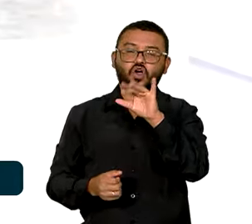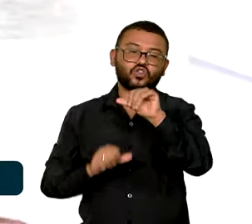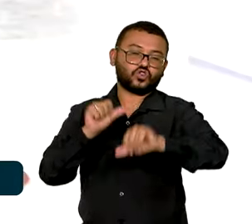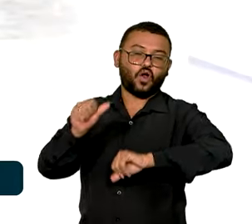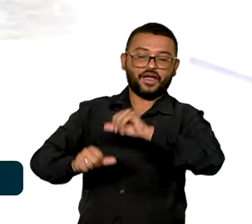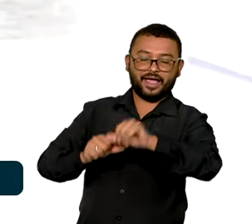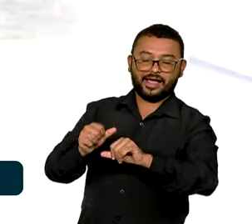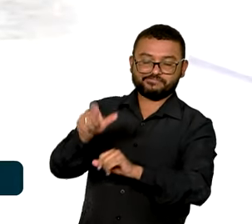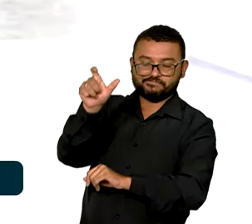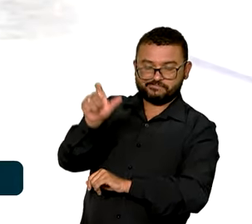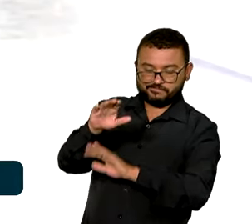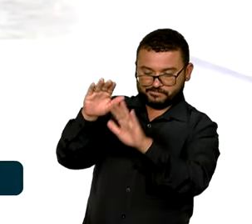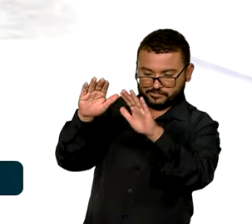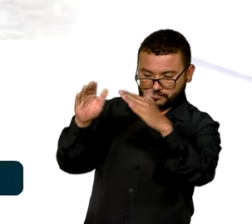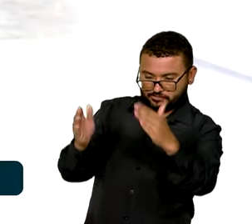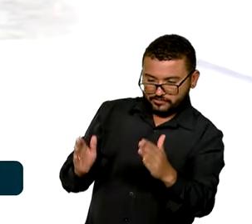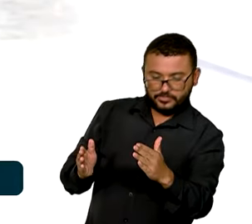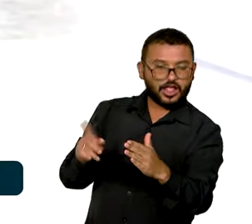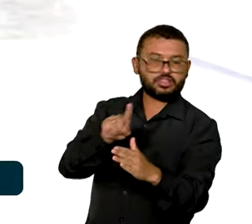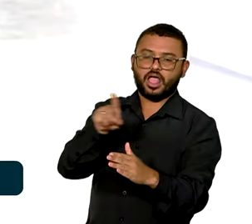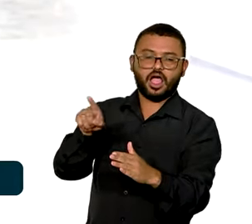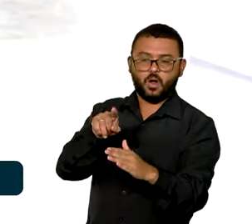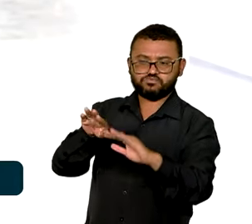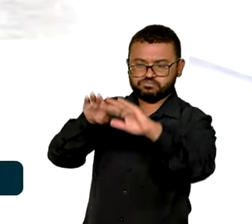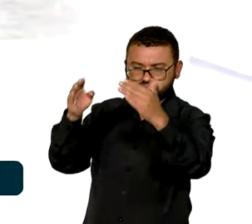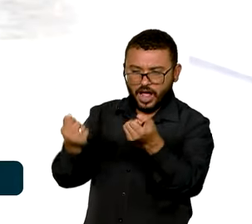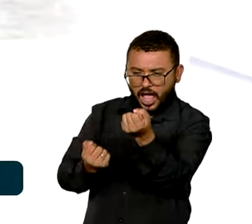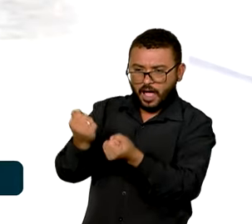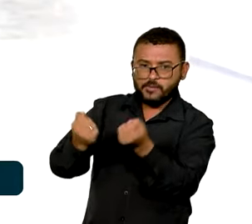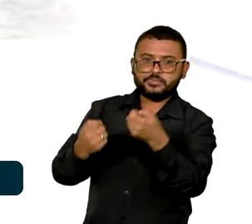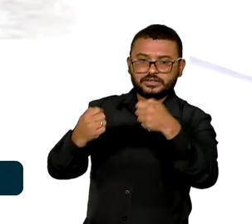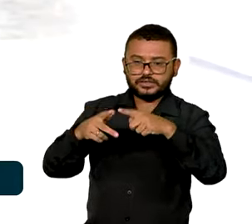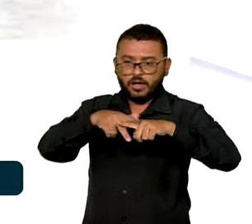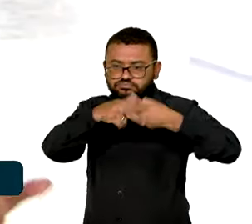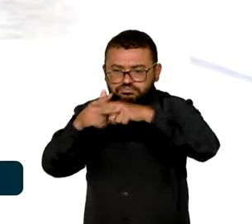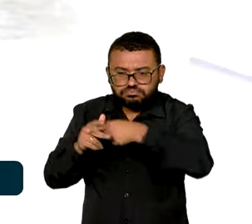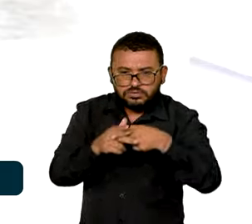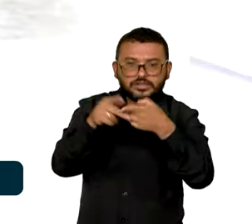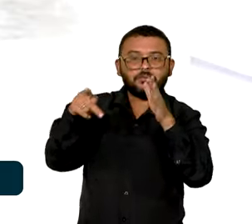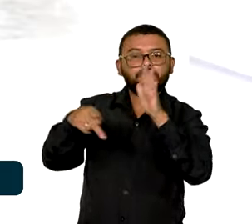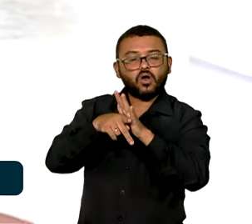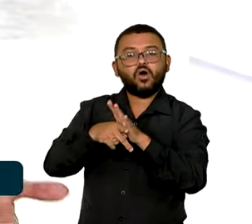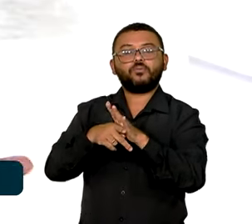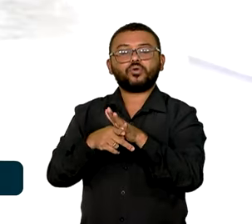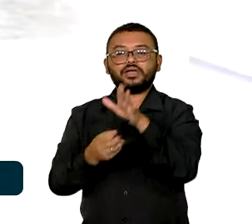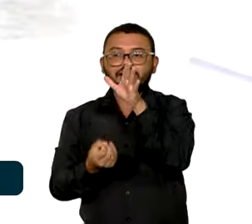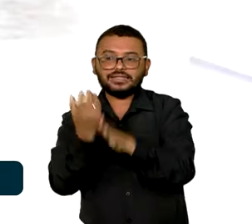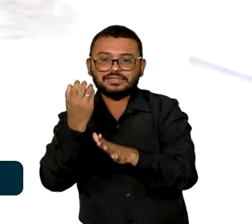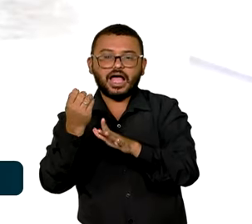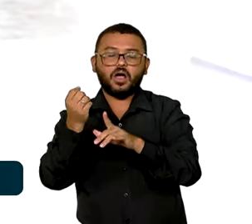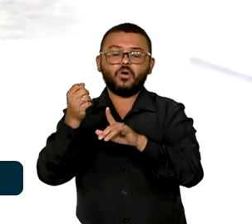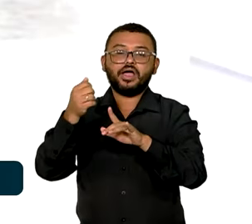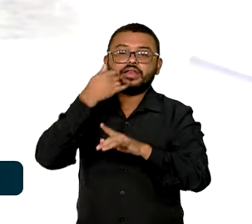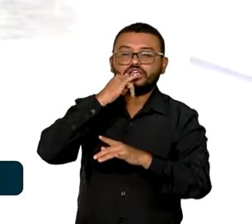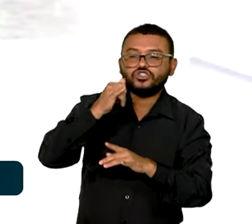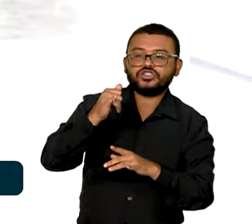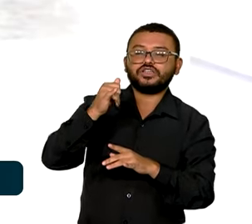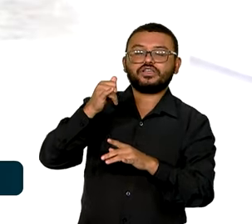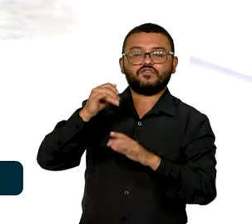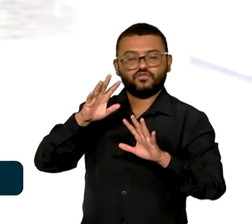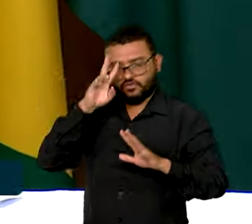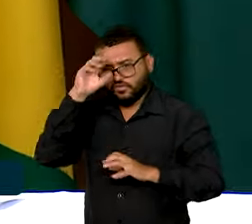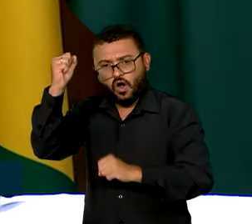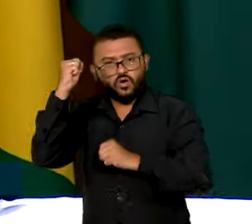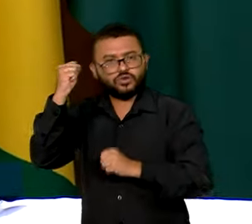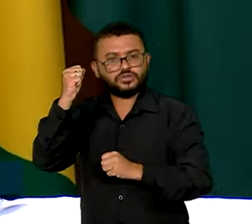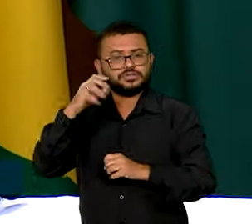design, é necessário fazer alterações significativas em áreas como plataforma, eficiência energética e segurança.